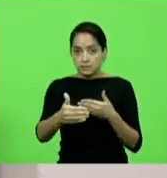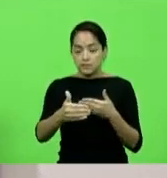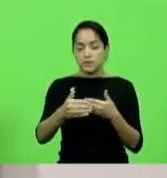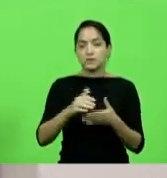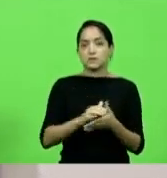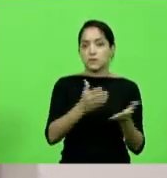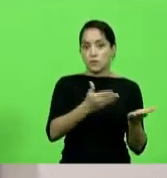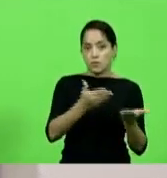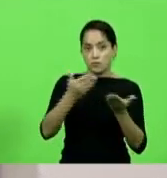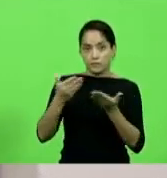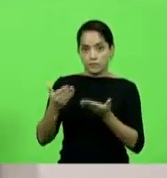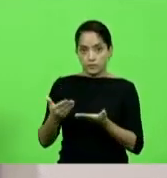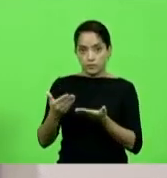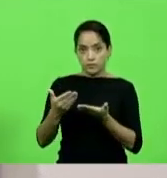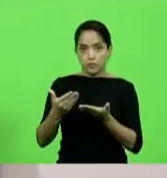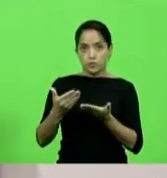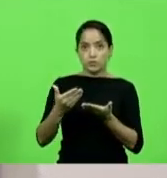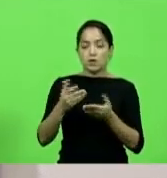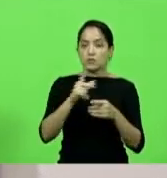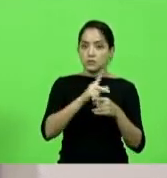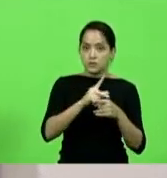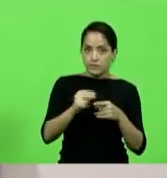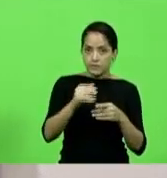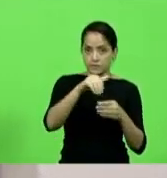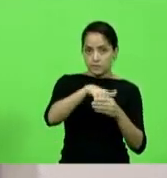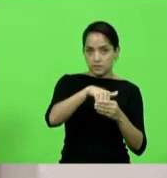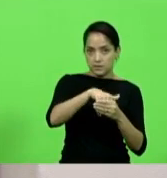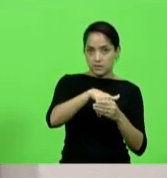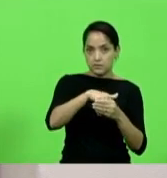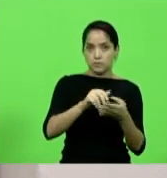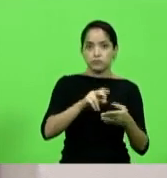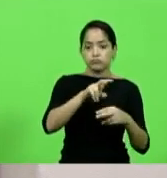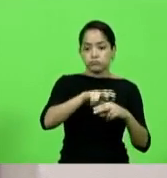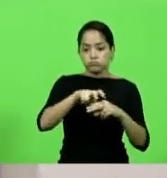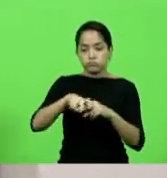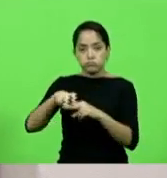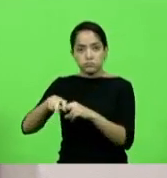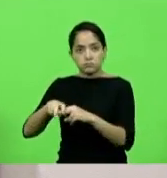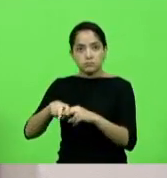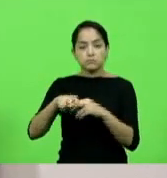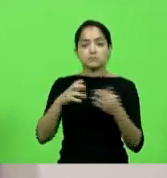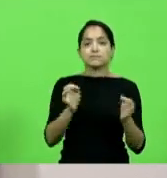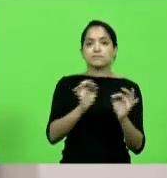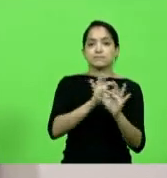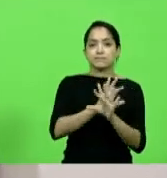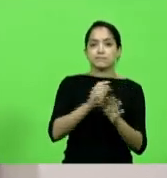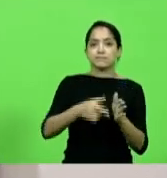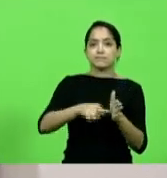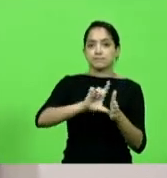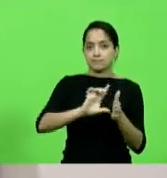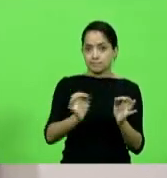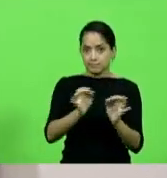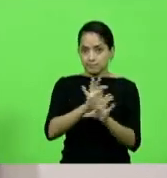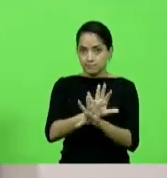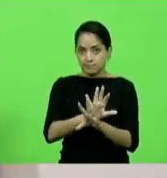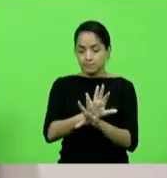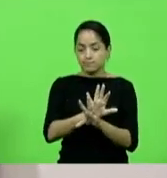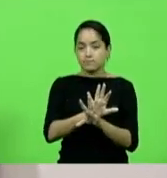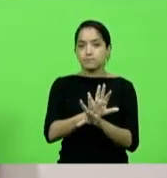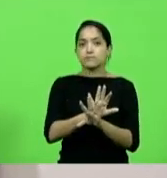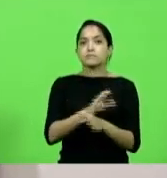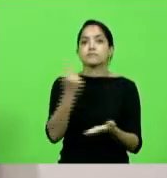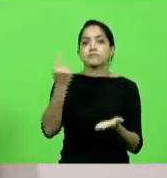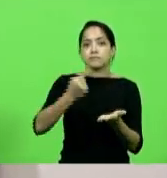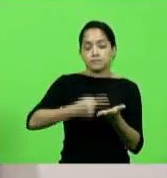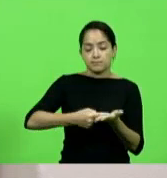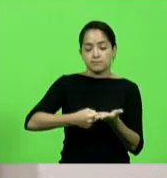convidou os eleitos para tomarem seus assentos à mesa. Finalizando, senhor presidente, antes de encerrar a sessão, convocou